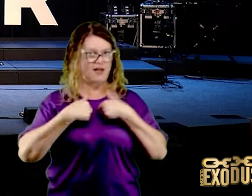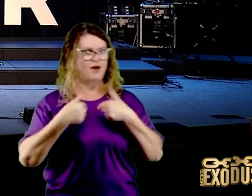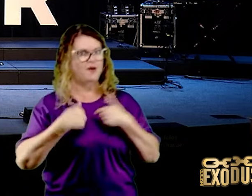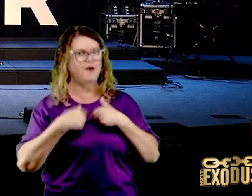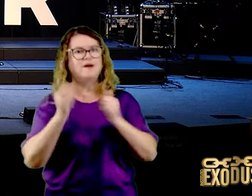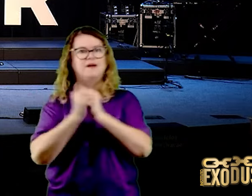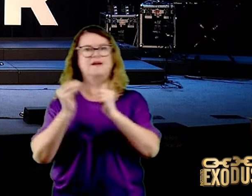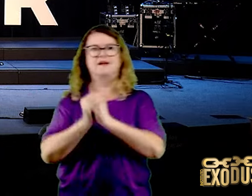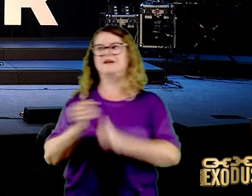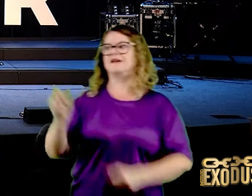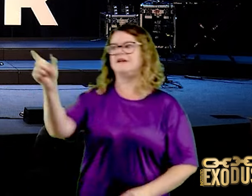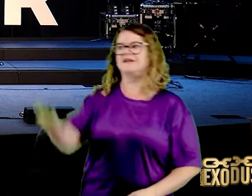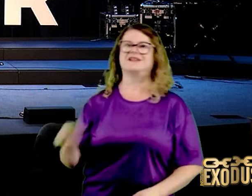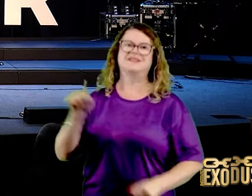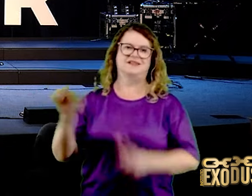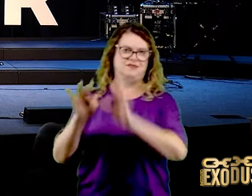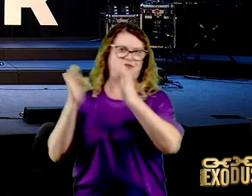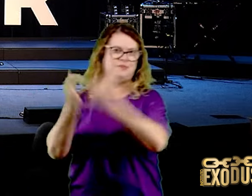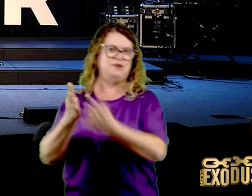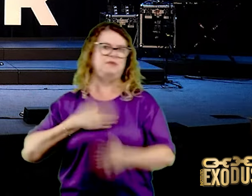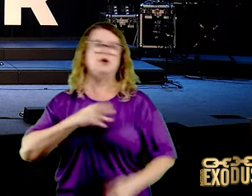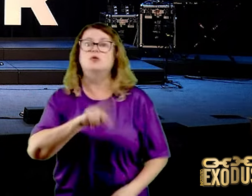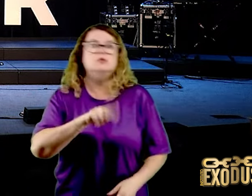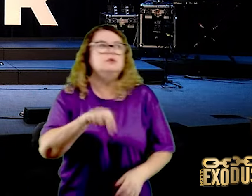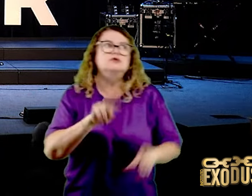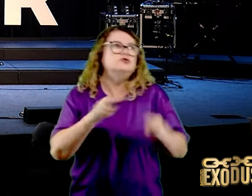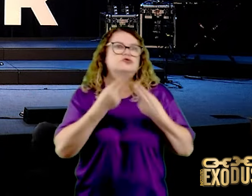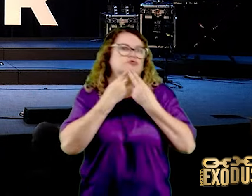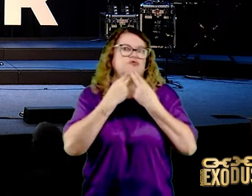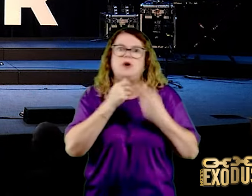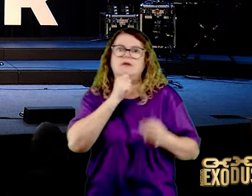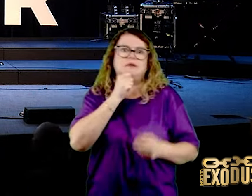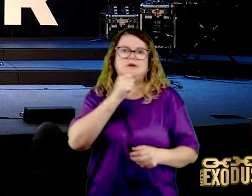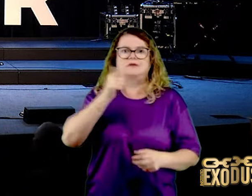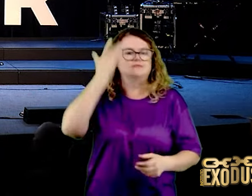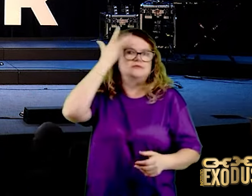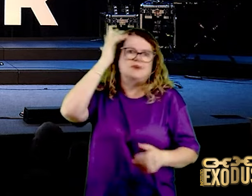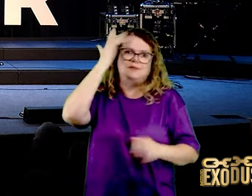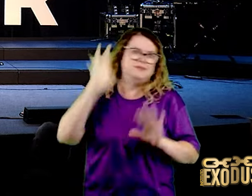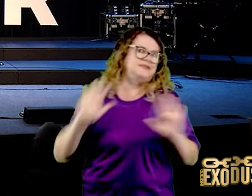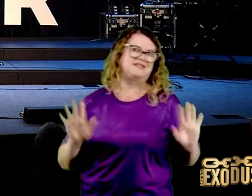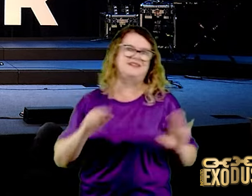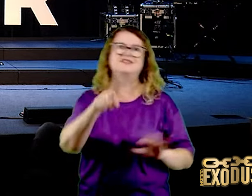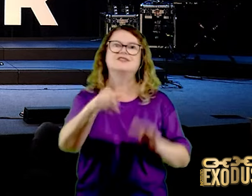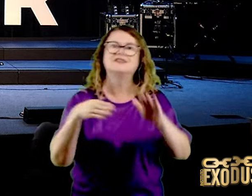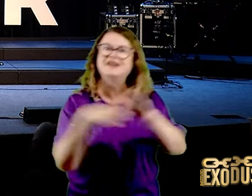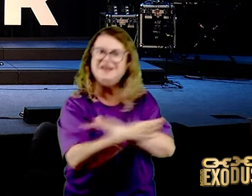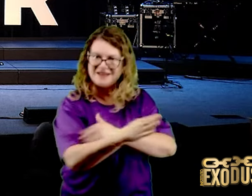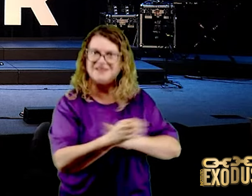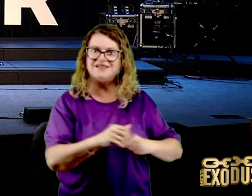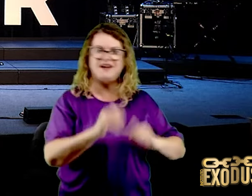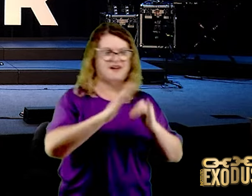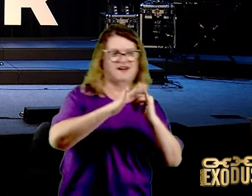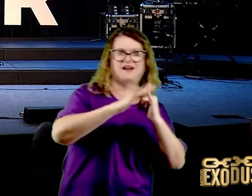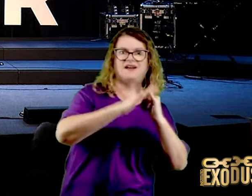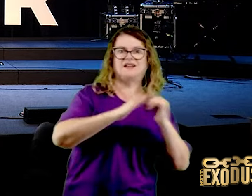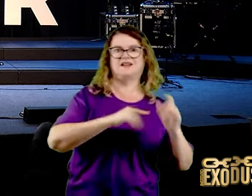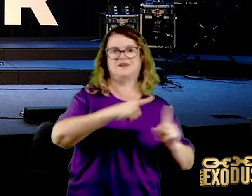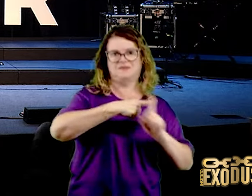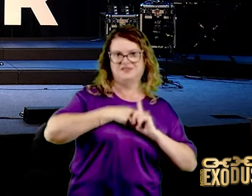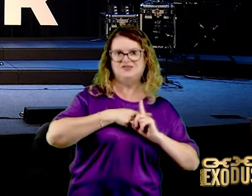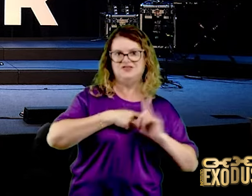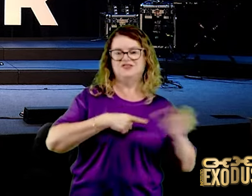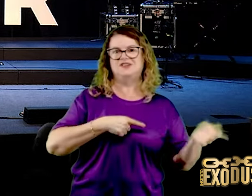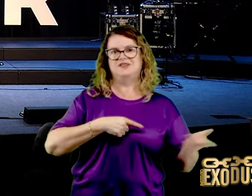Eu nunca tinha jejuado. Não sabia nem como é que funcionava isso. Você entra aí no canal da Igreja Bom Retiro, BBR, no Oswaldo Lobo, você vai ver.